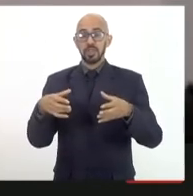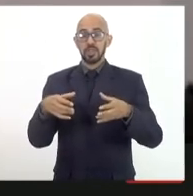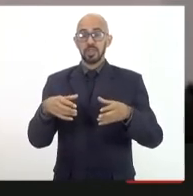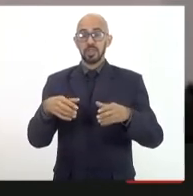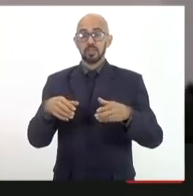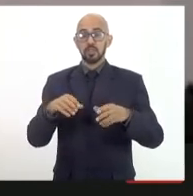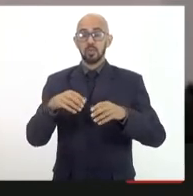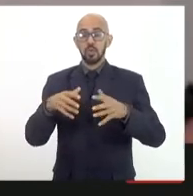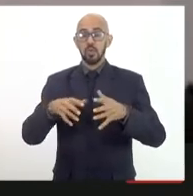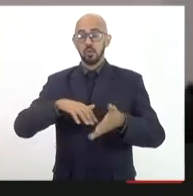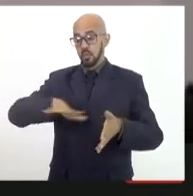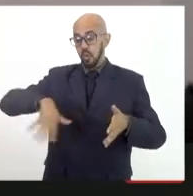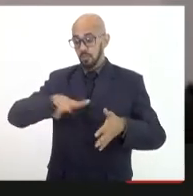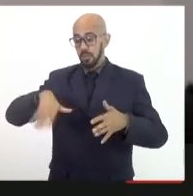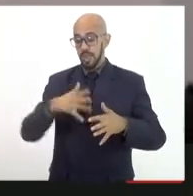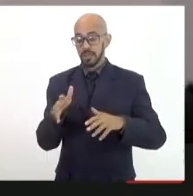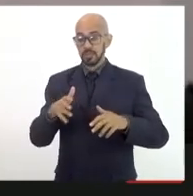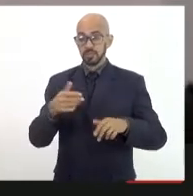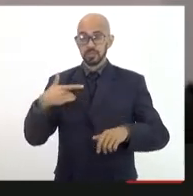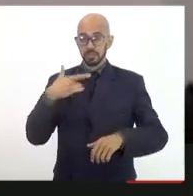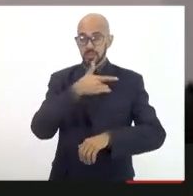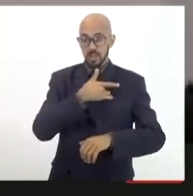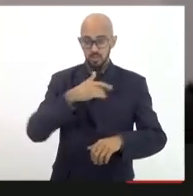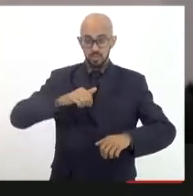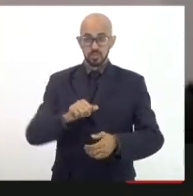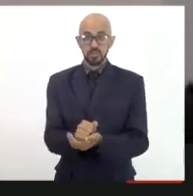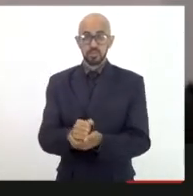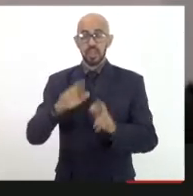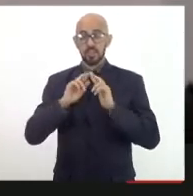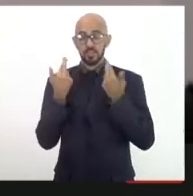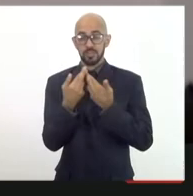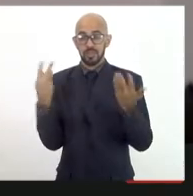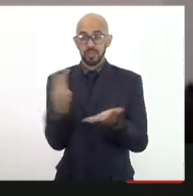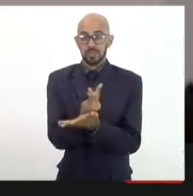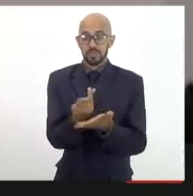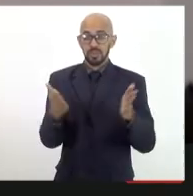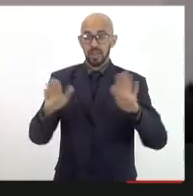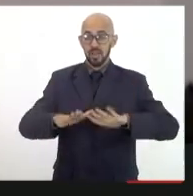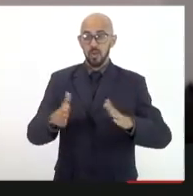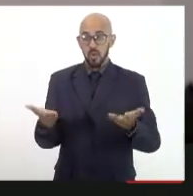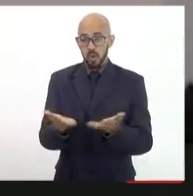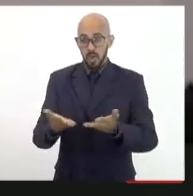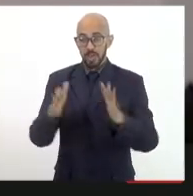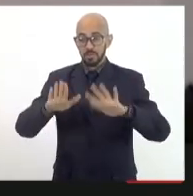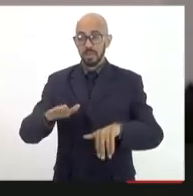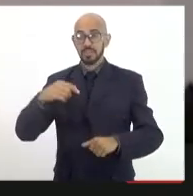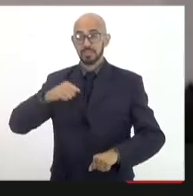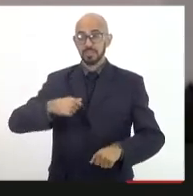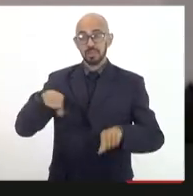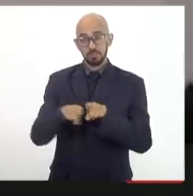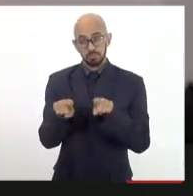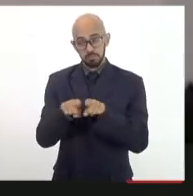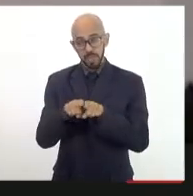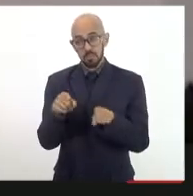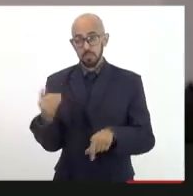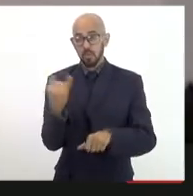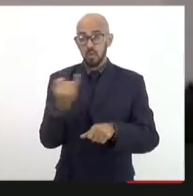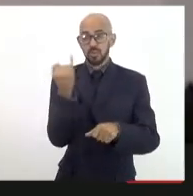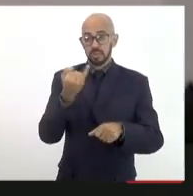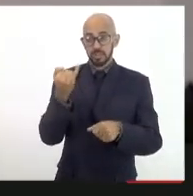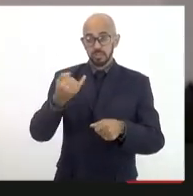e a reunião está acontecendo nesse momento, mas eu achei muito importante participar aqui do seu convite.